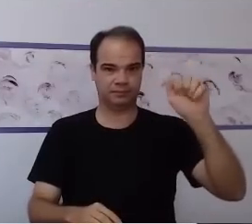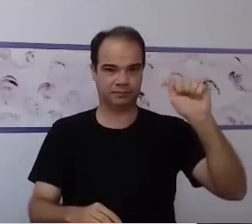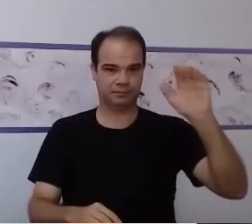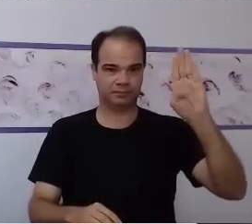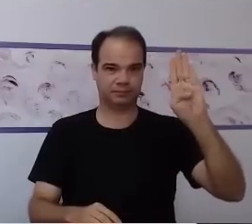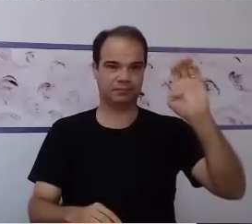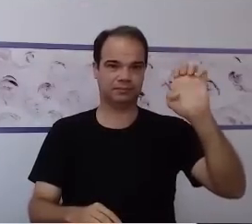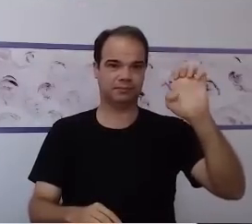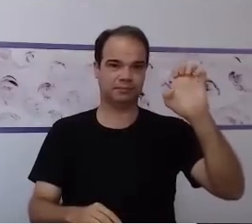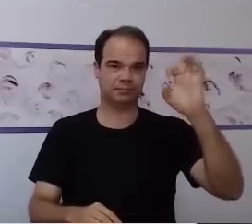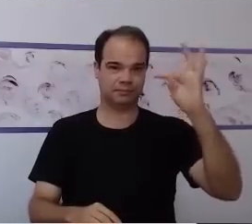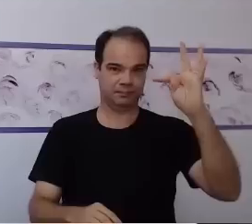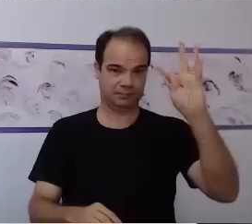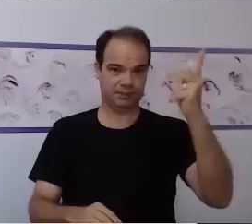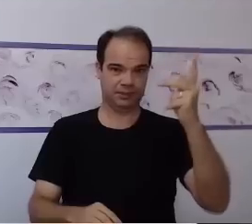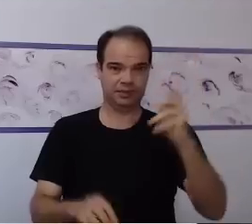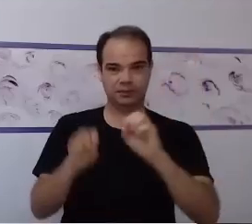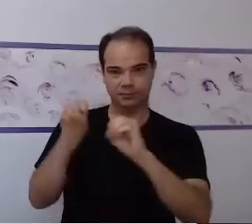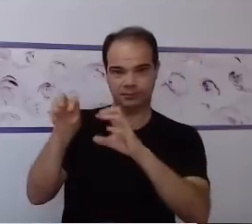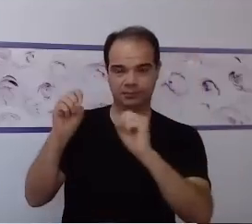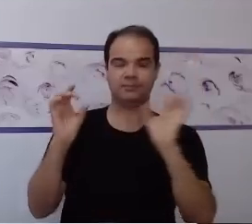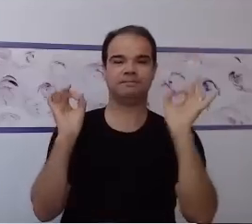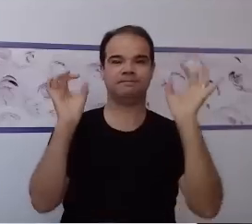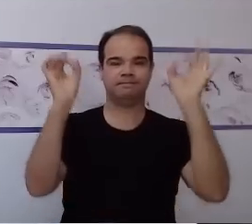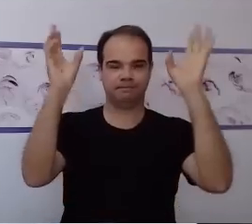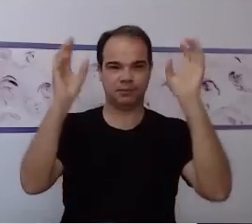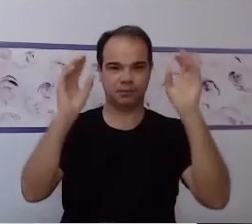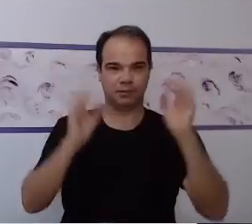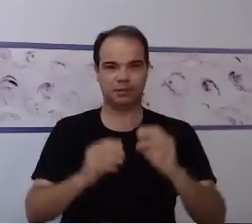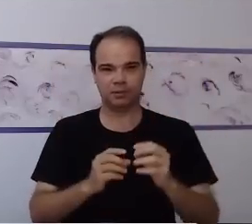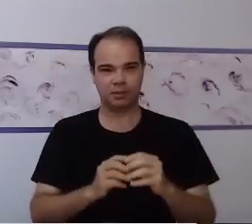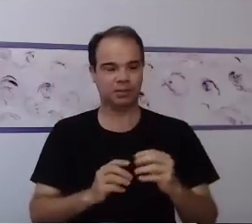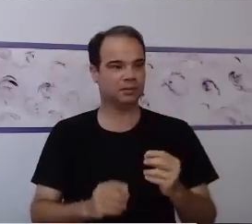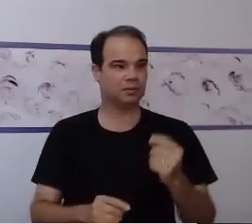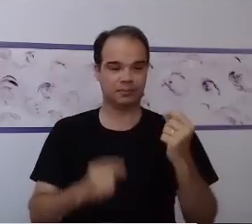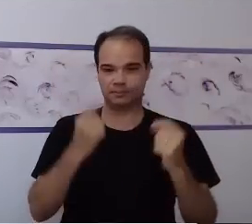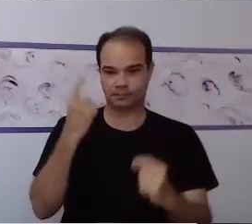Educação Especial. Hoje nós estamos aqui com alguns integrantes da equipe TEA.